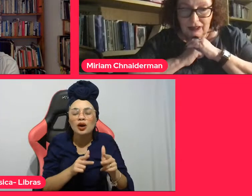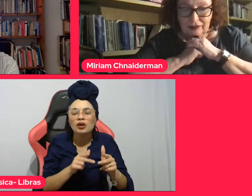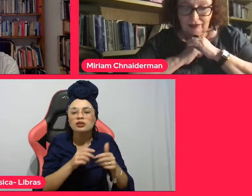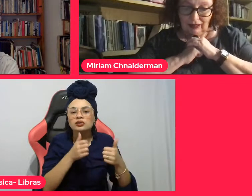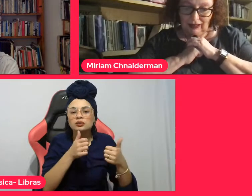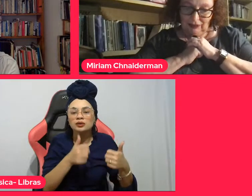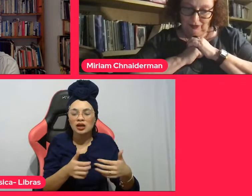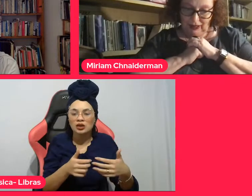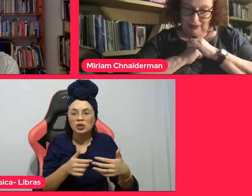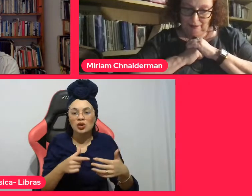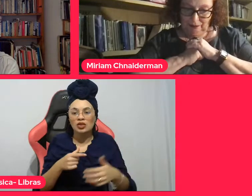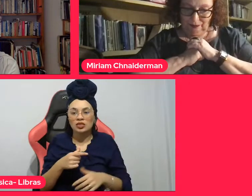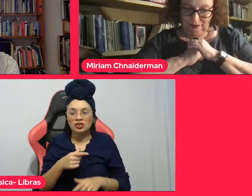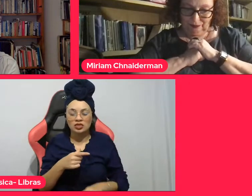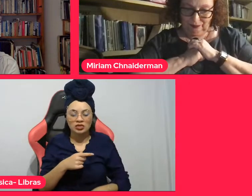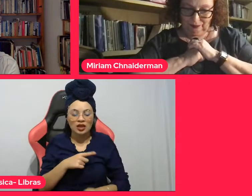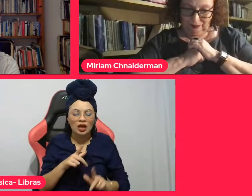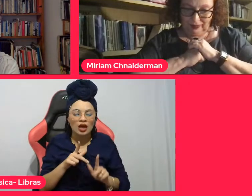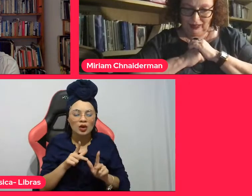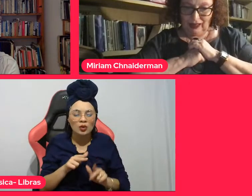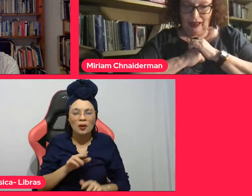água, ele vai.